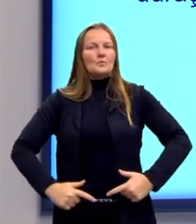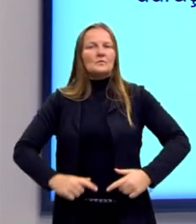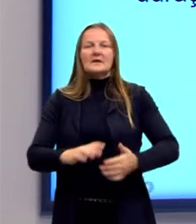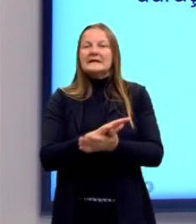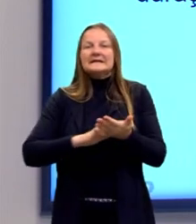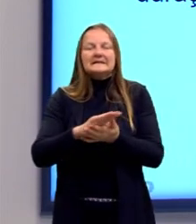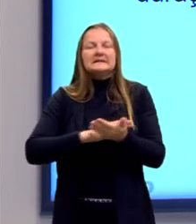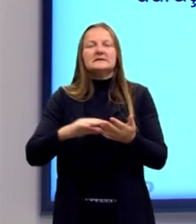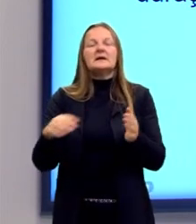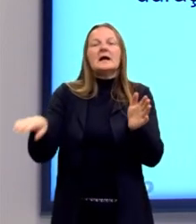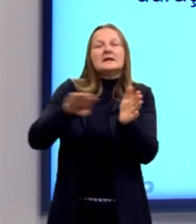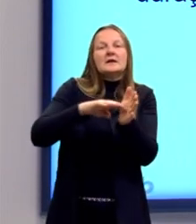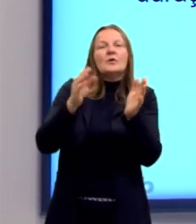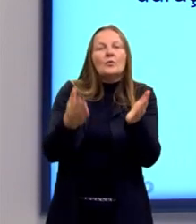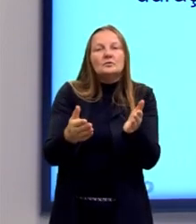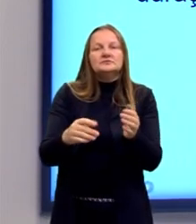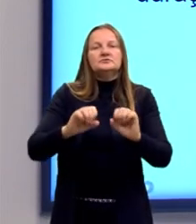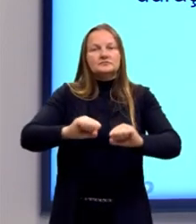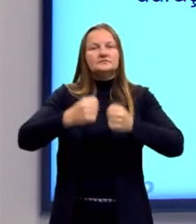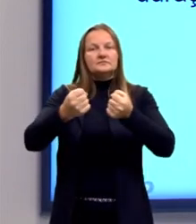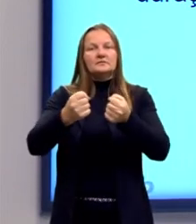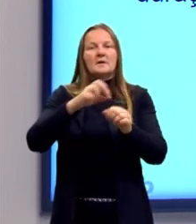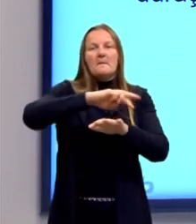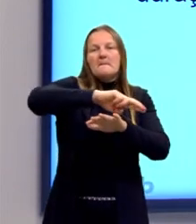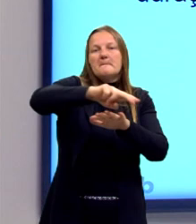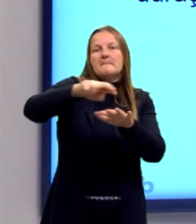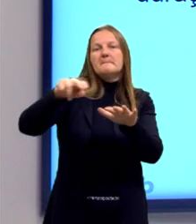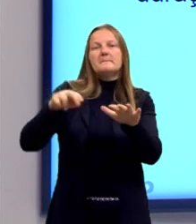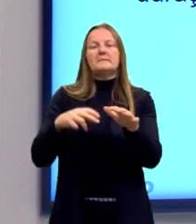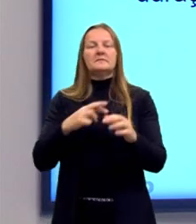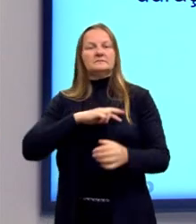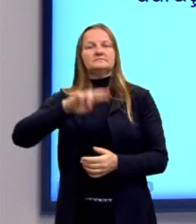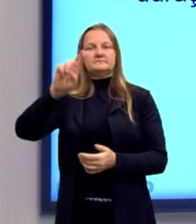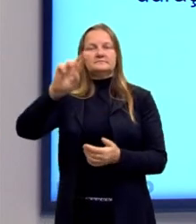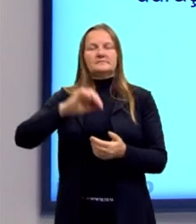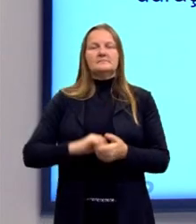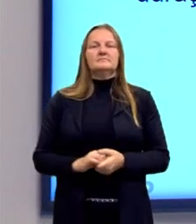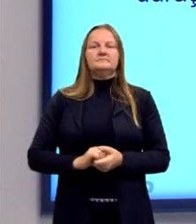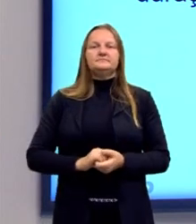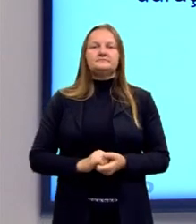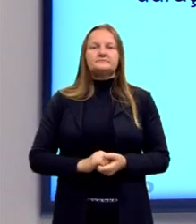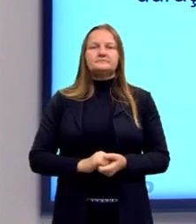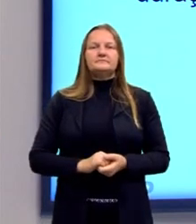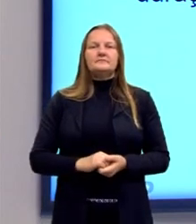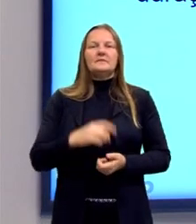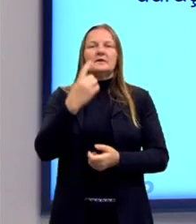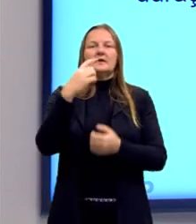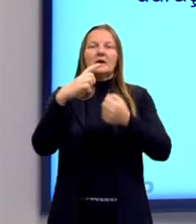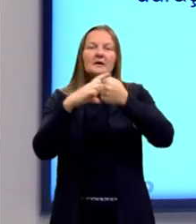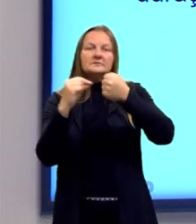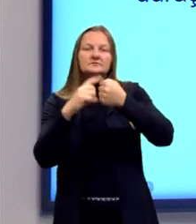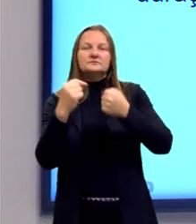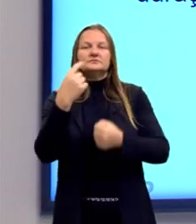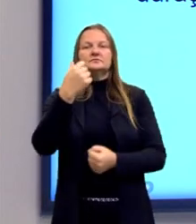hoje, que é a defesa da pluralidade das religiões. Artigo décimo quarto.